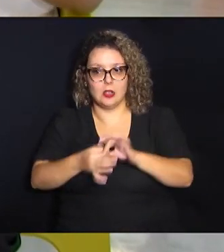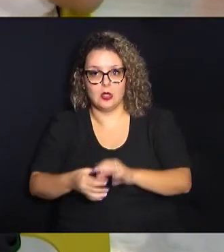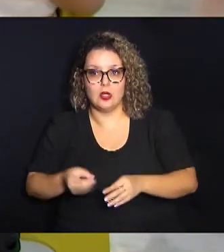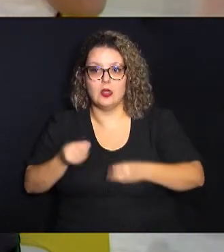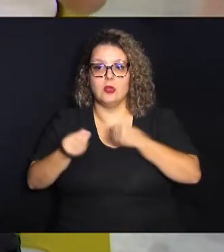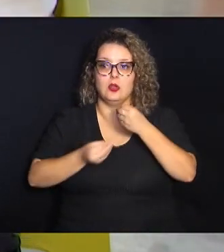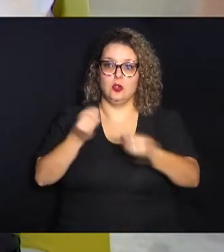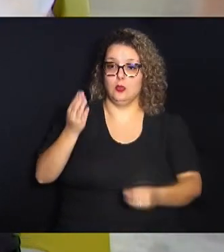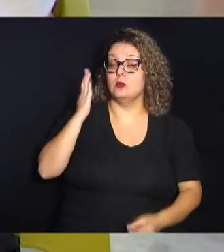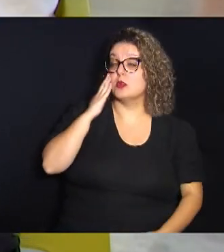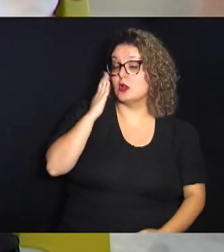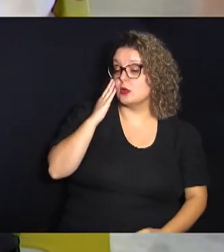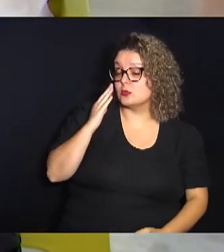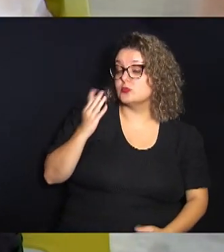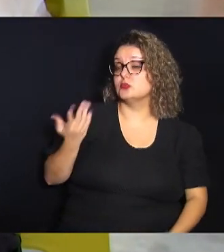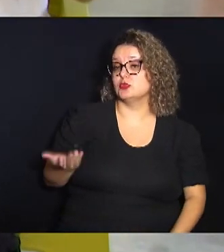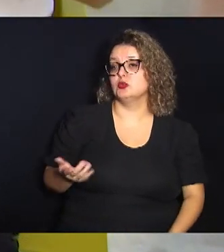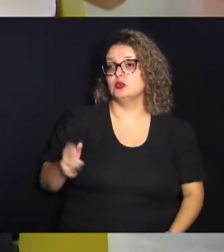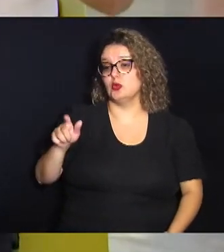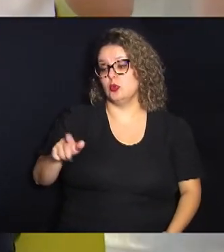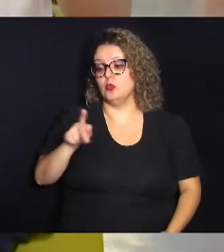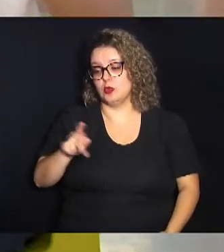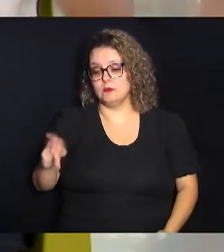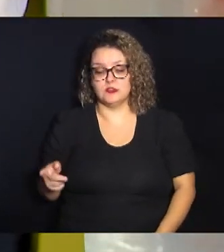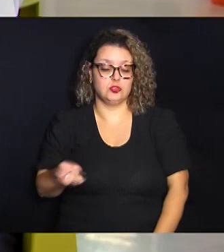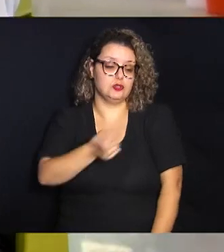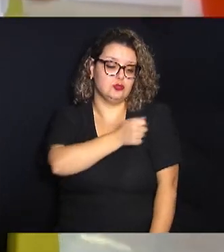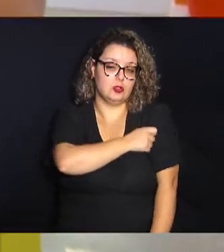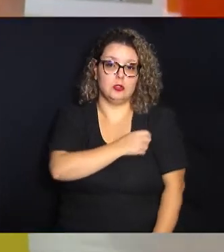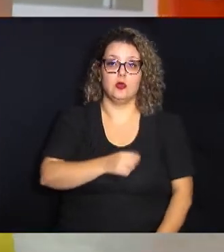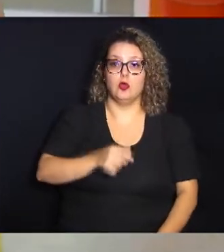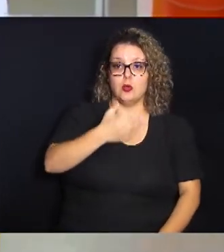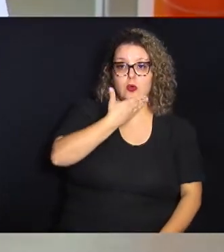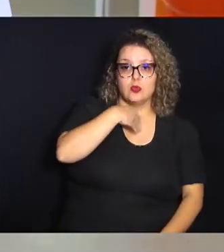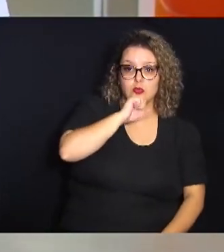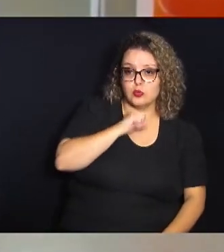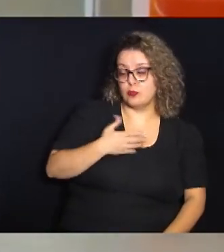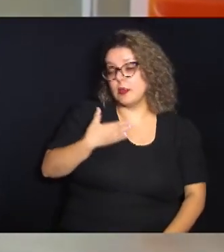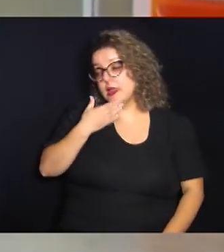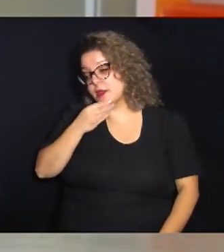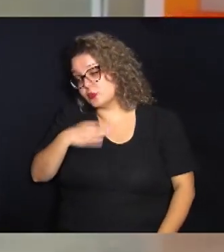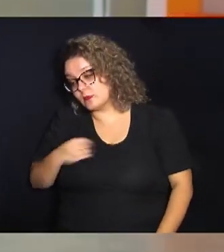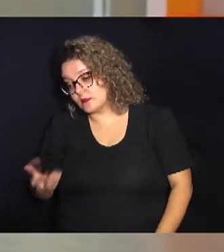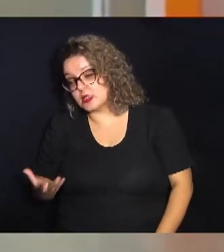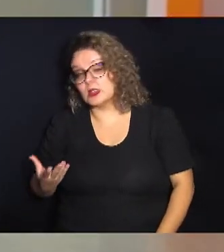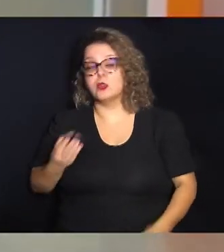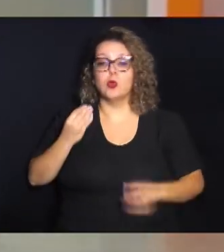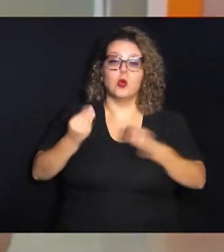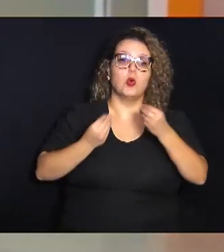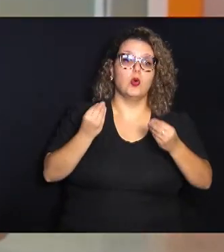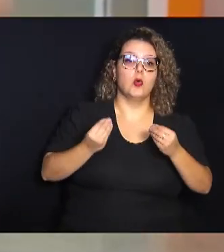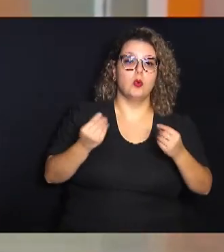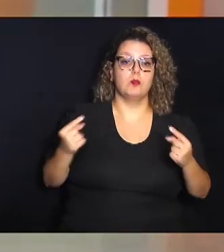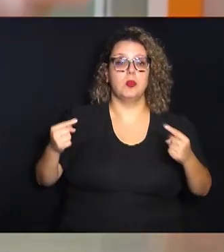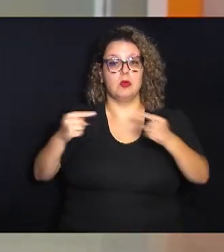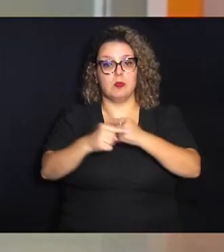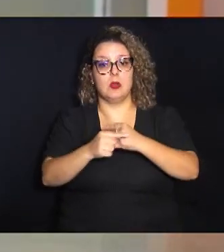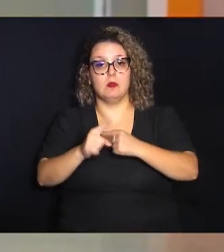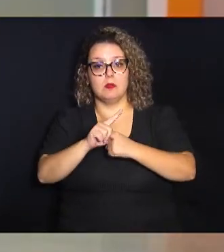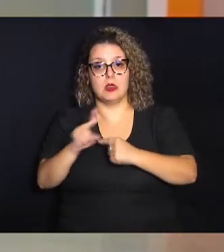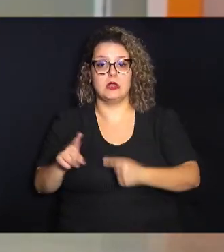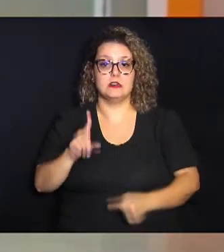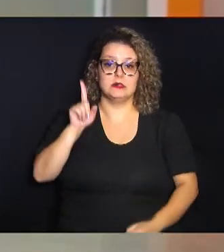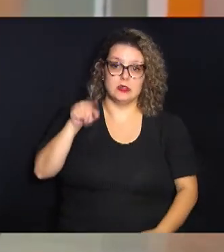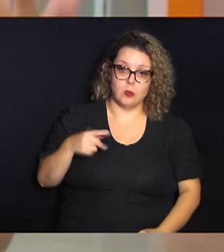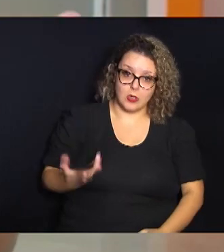entende a figura do professor e do aluno entende a figura do pai e do filho né como esses opostos mas que não são necessariamente